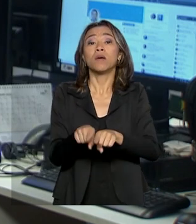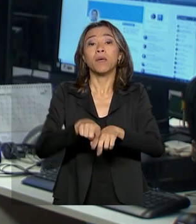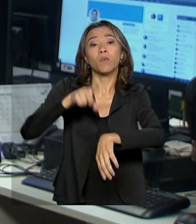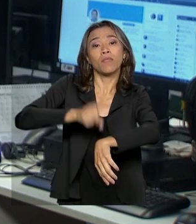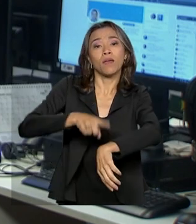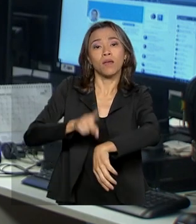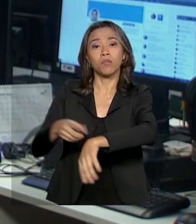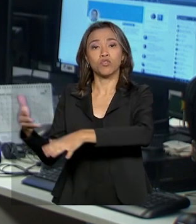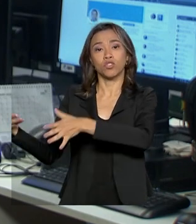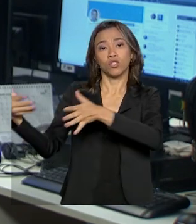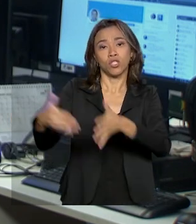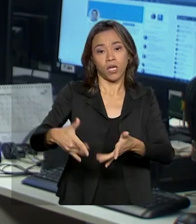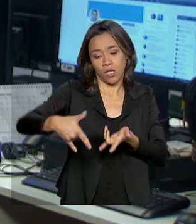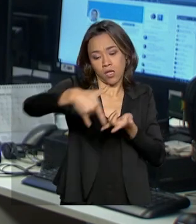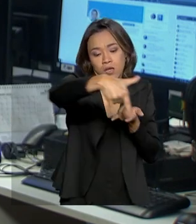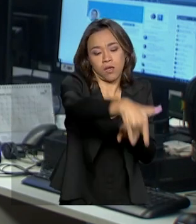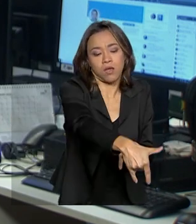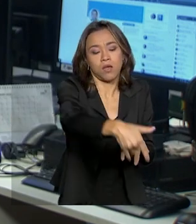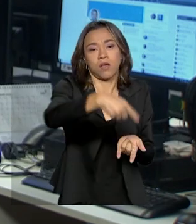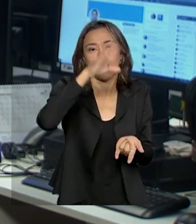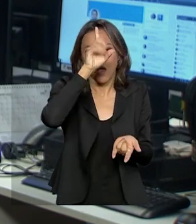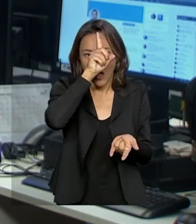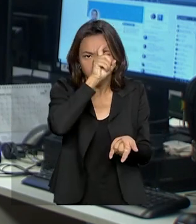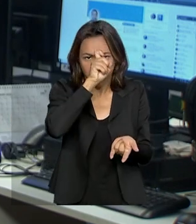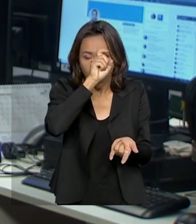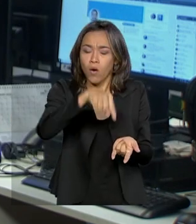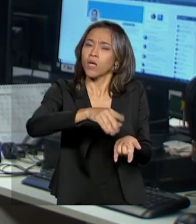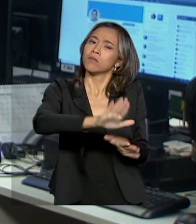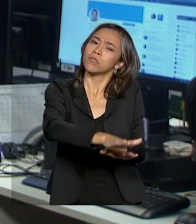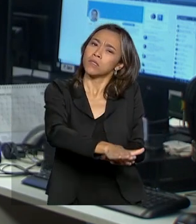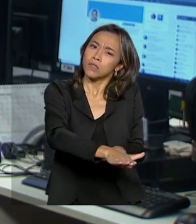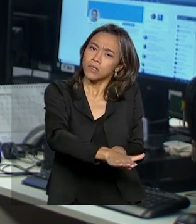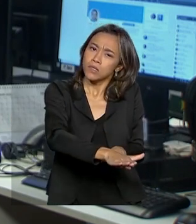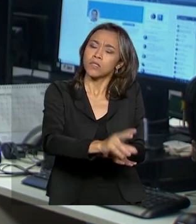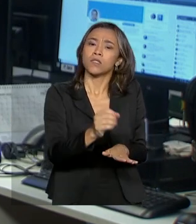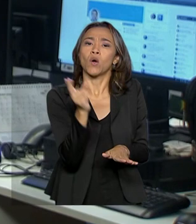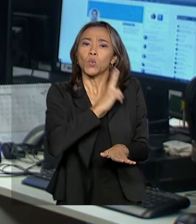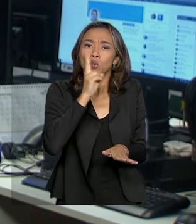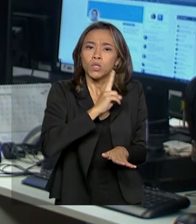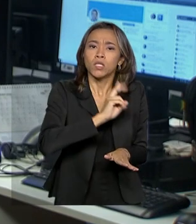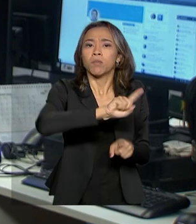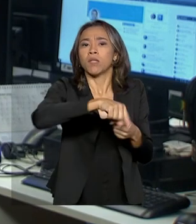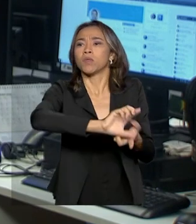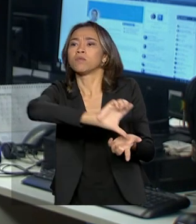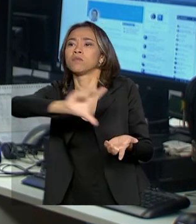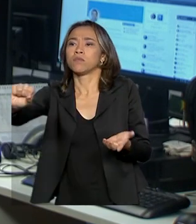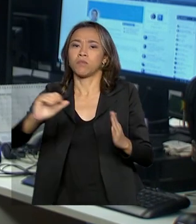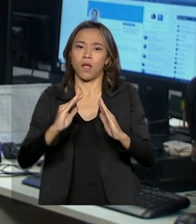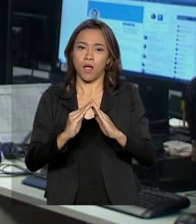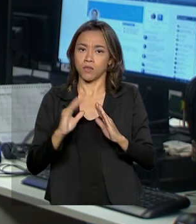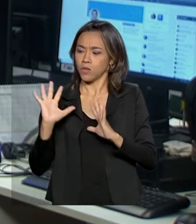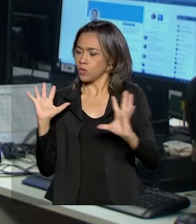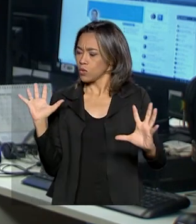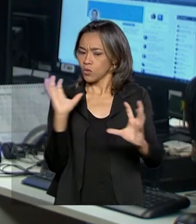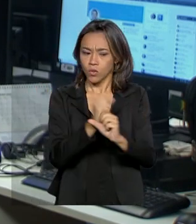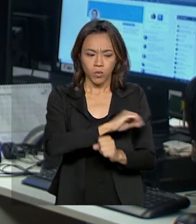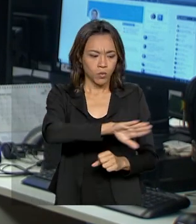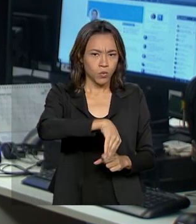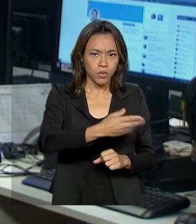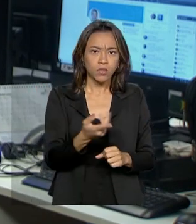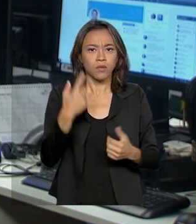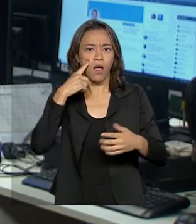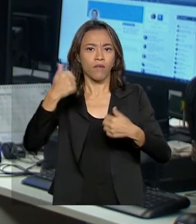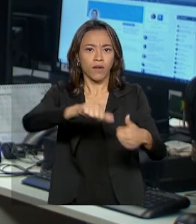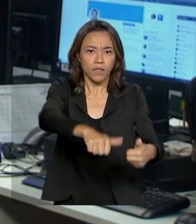em um leito de internação hospitalar e o tempo de passagem pela urgência até a alta. O resultado de tudo isso é que o paciente que